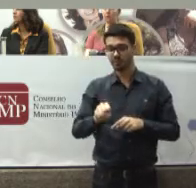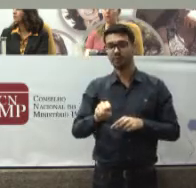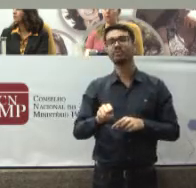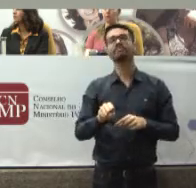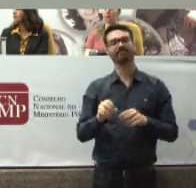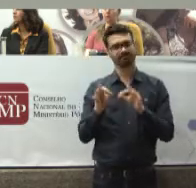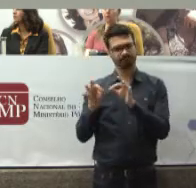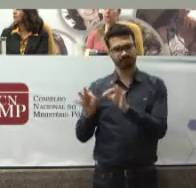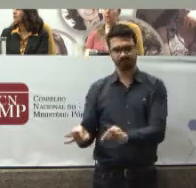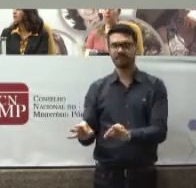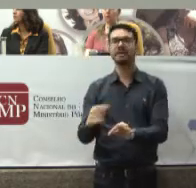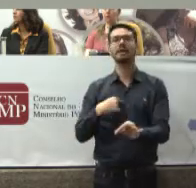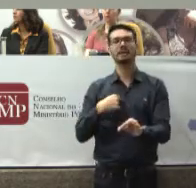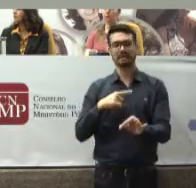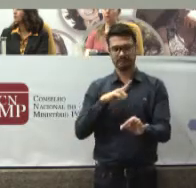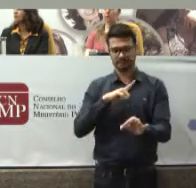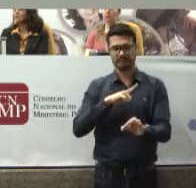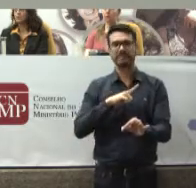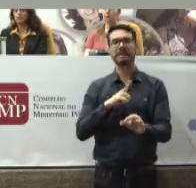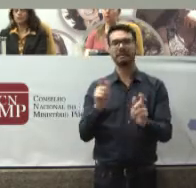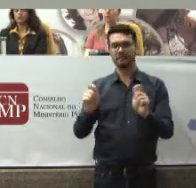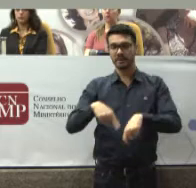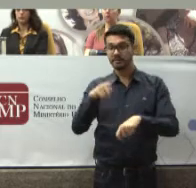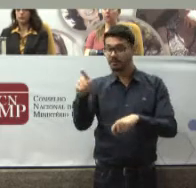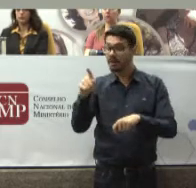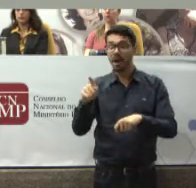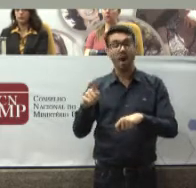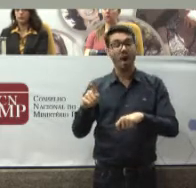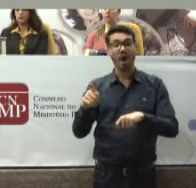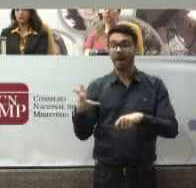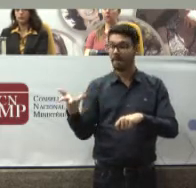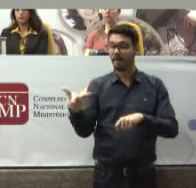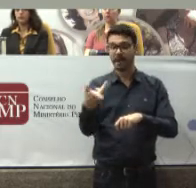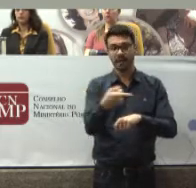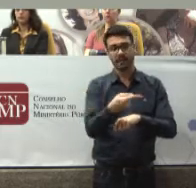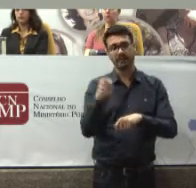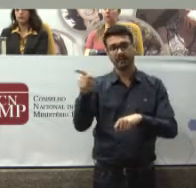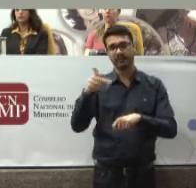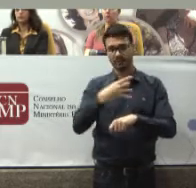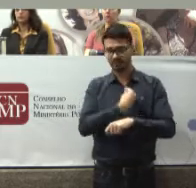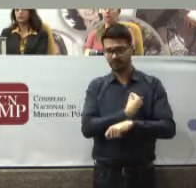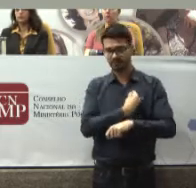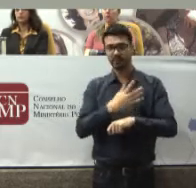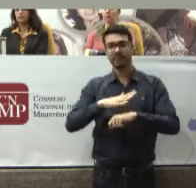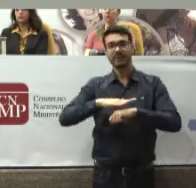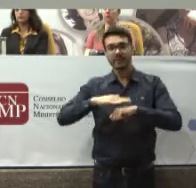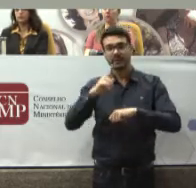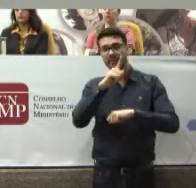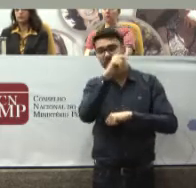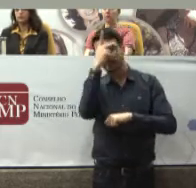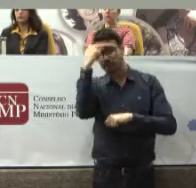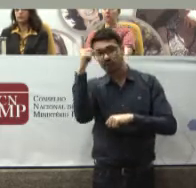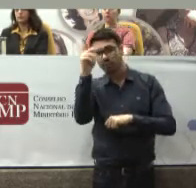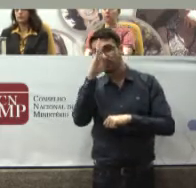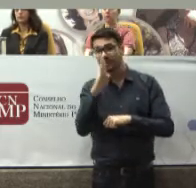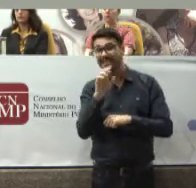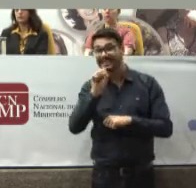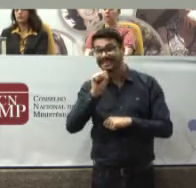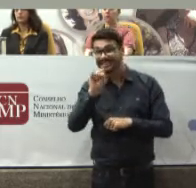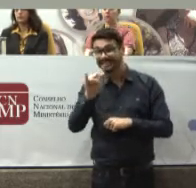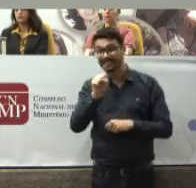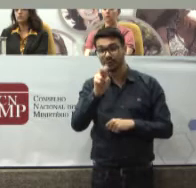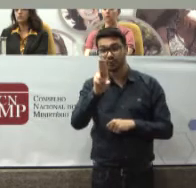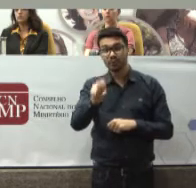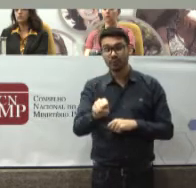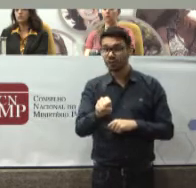correto É adequado E é um bálsamo Para a vida De muitos brasileiros Não fosse O Sistema Único De Saúde